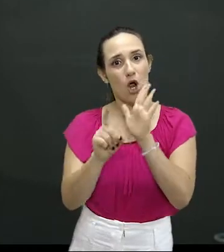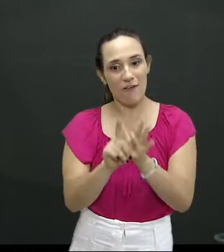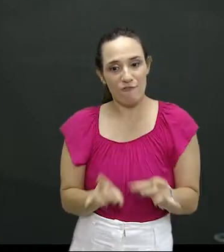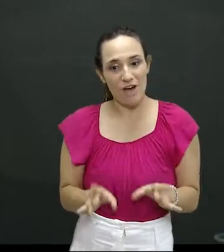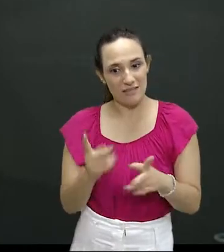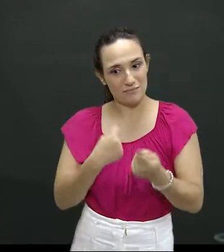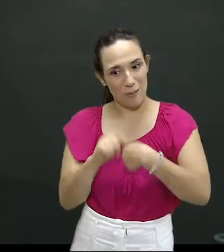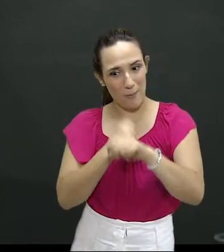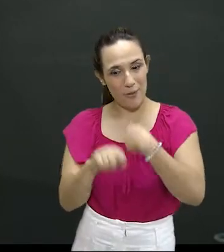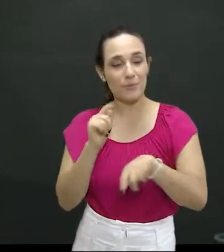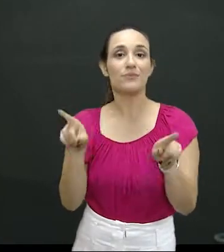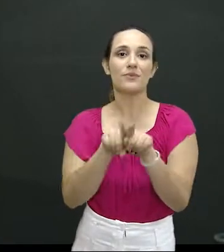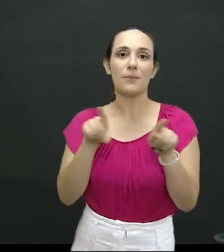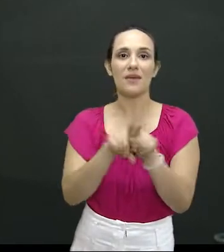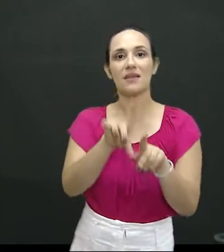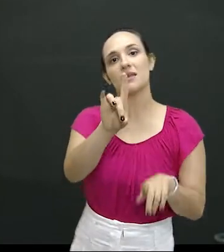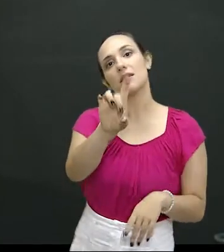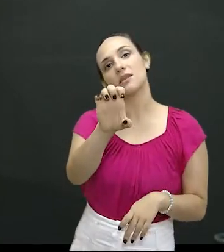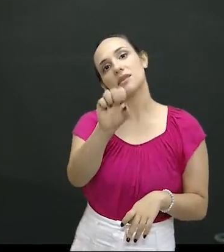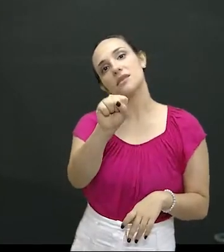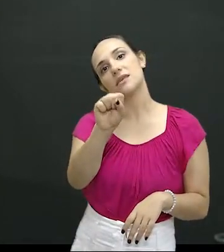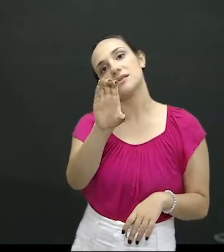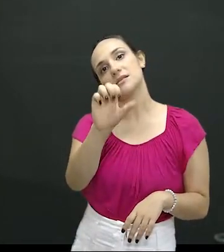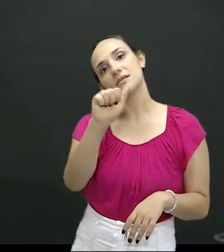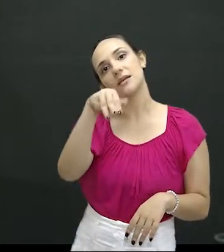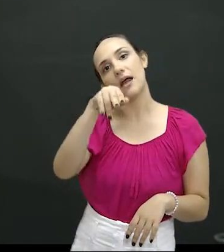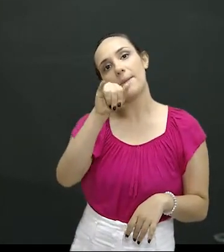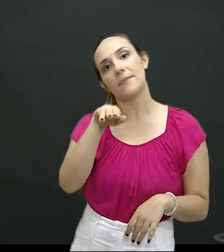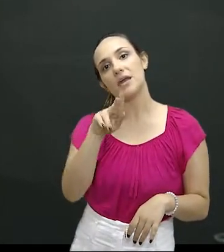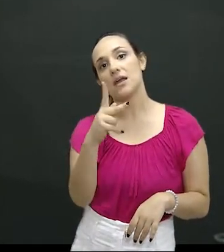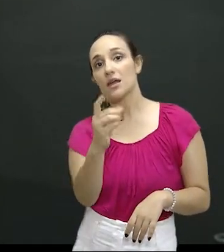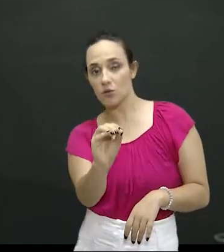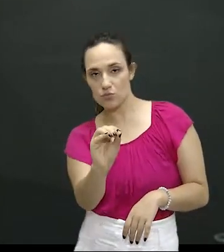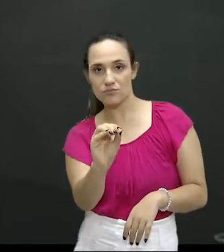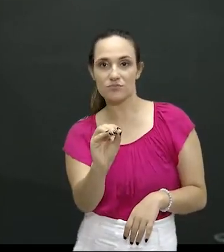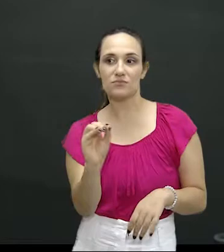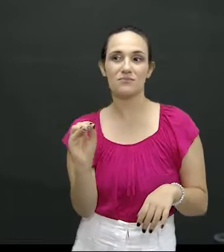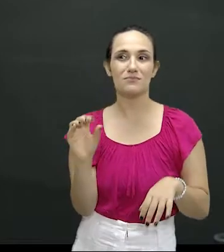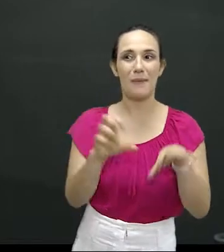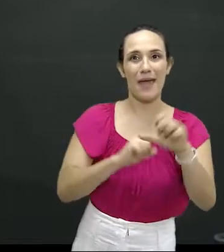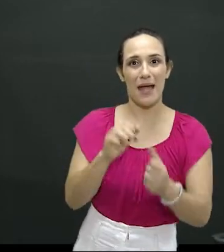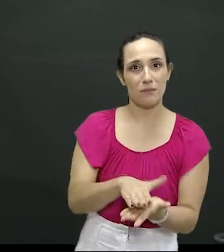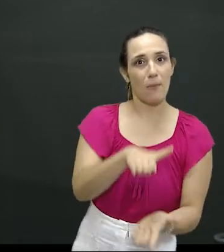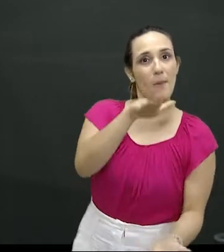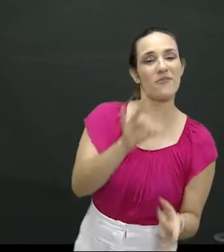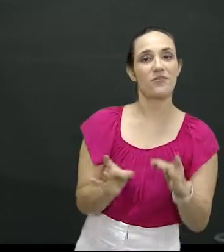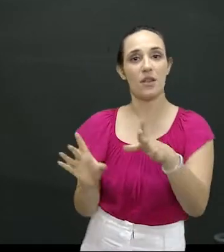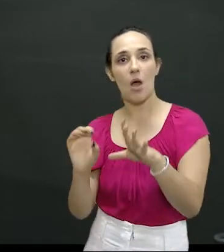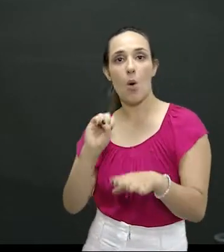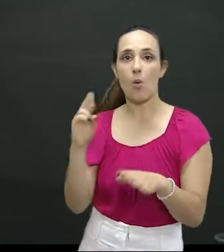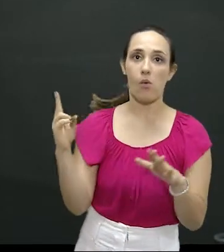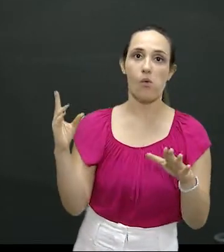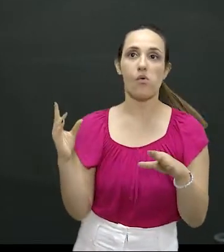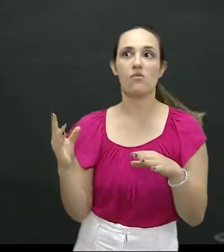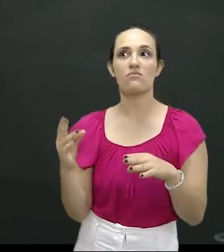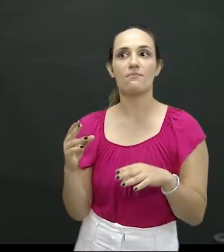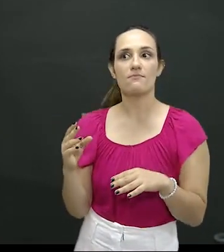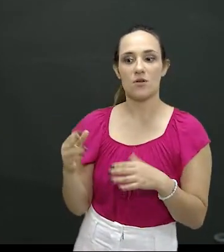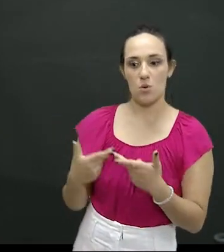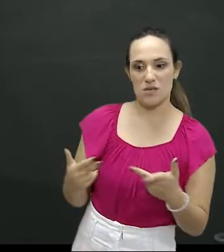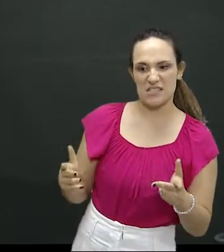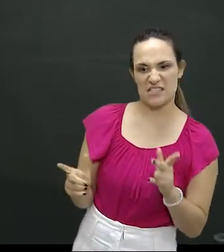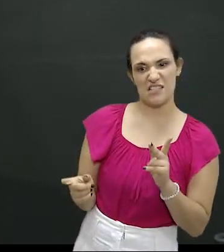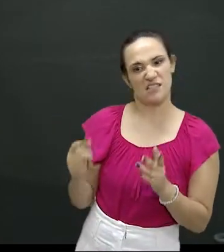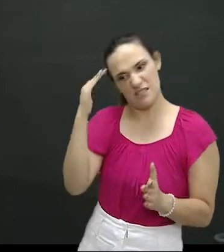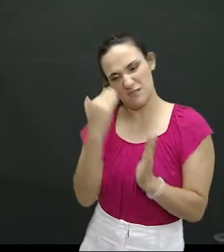também a questão do descaminho, contrabando, a questão dos roubos e furtos de automóveis, principalmente, também